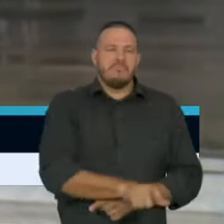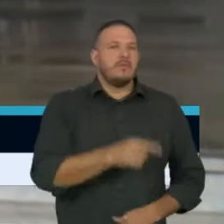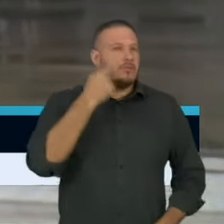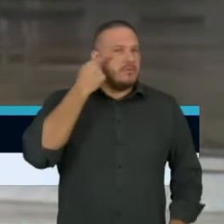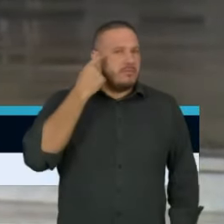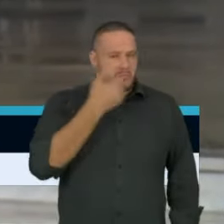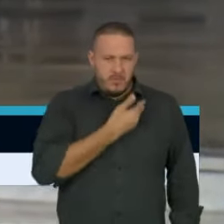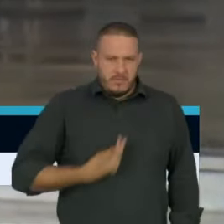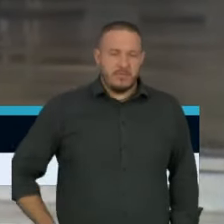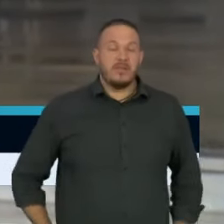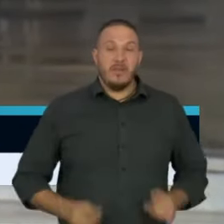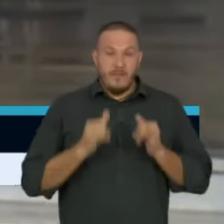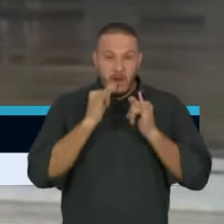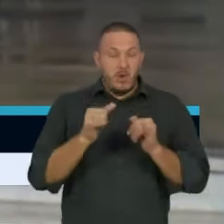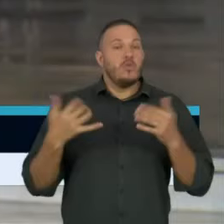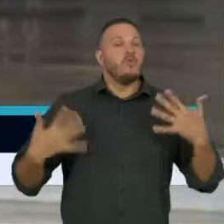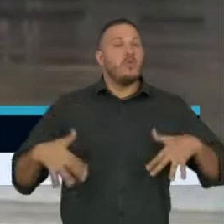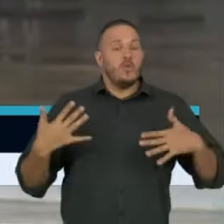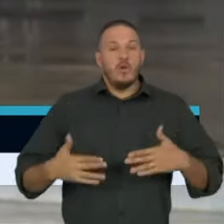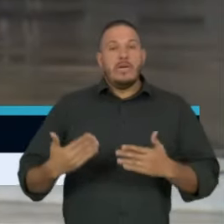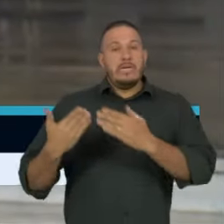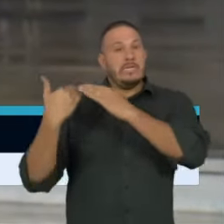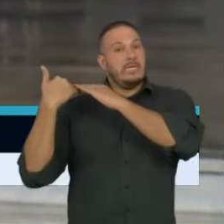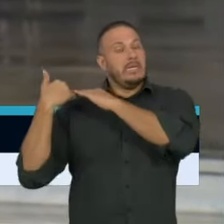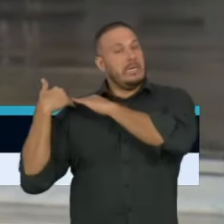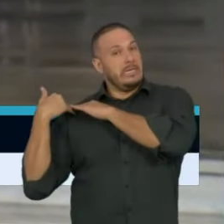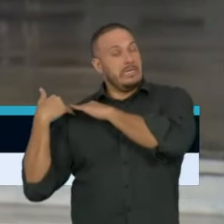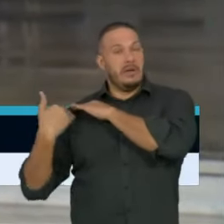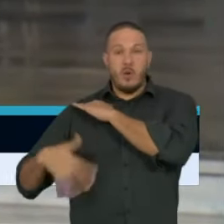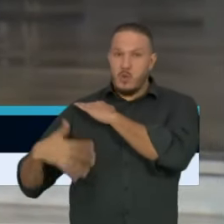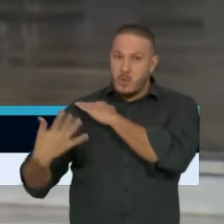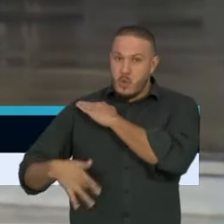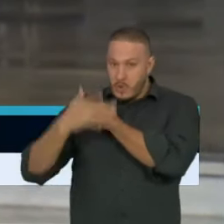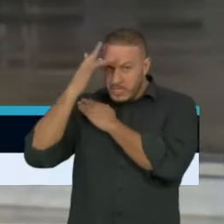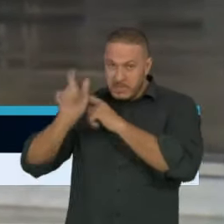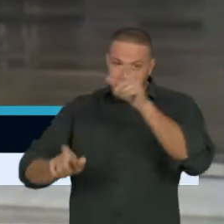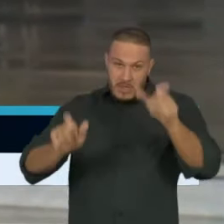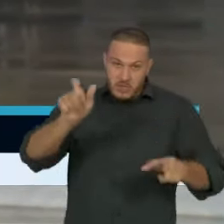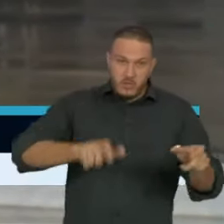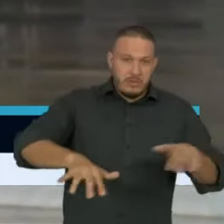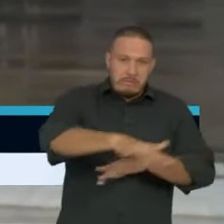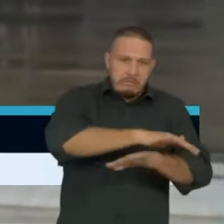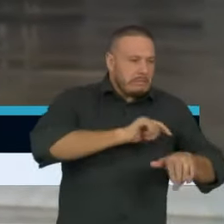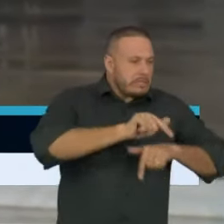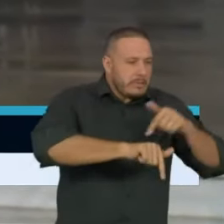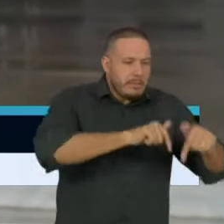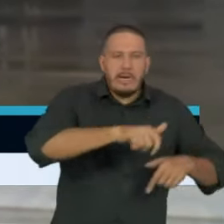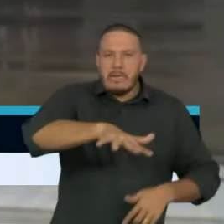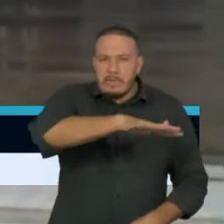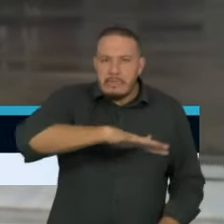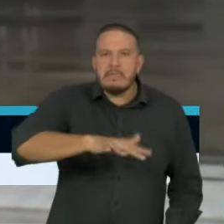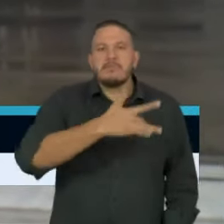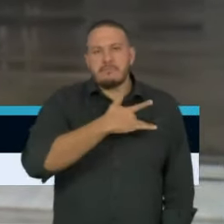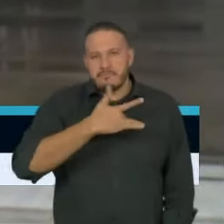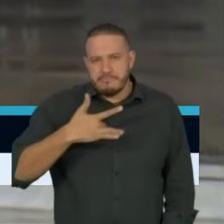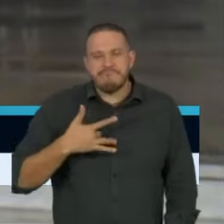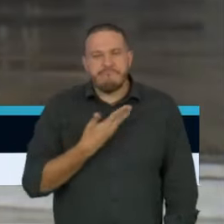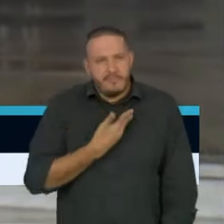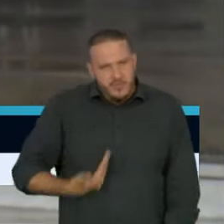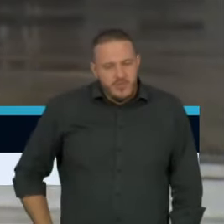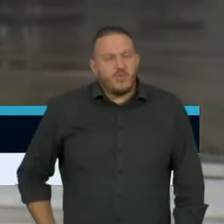sobre a pressão que recai sobre os agentes públicos, de todos os lados, em todos os sentidos.